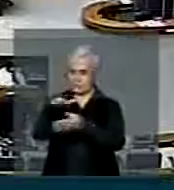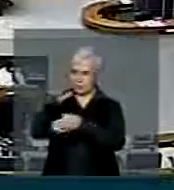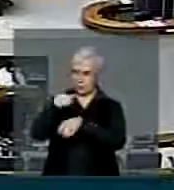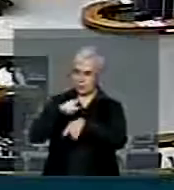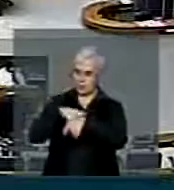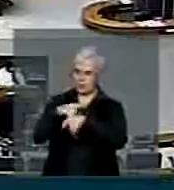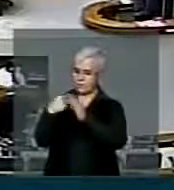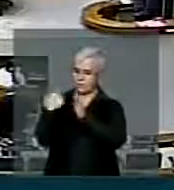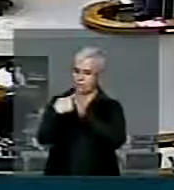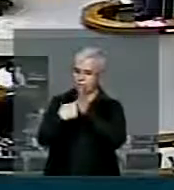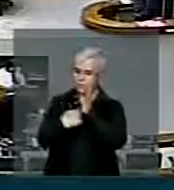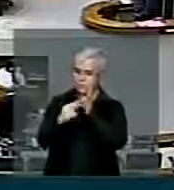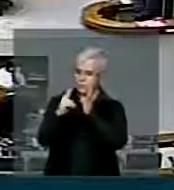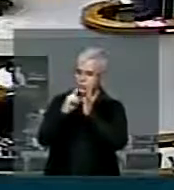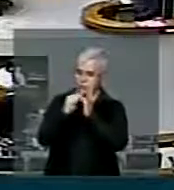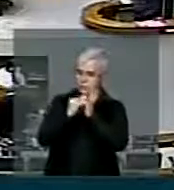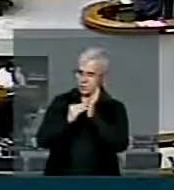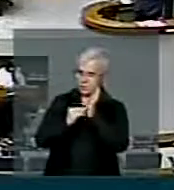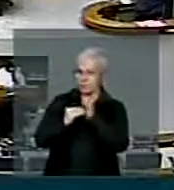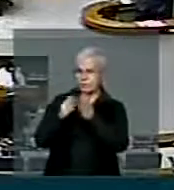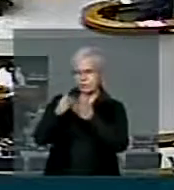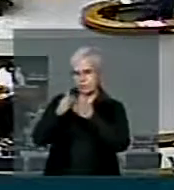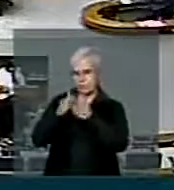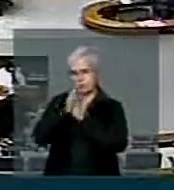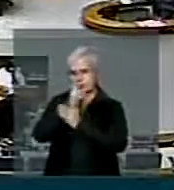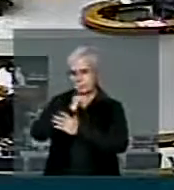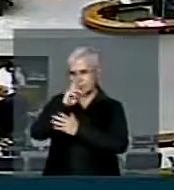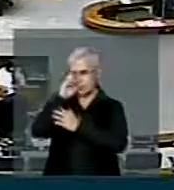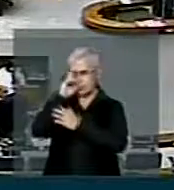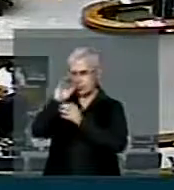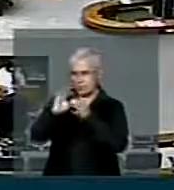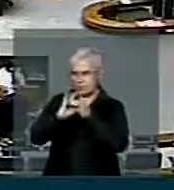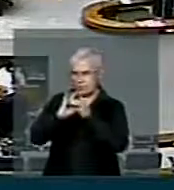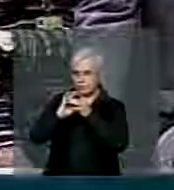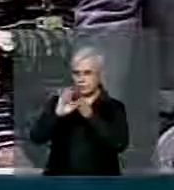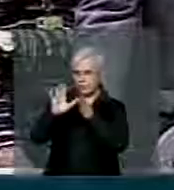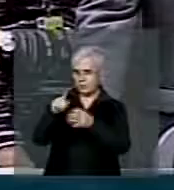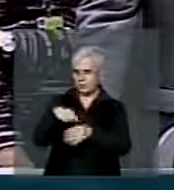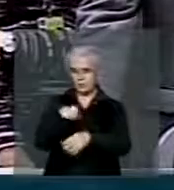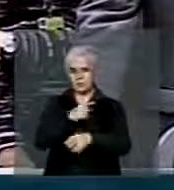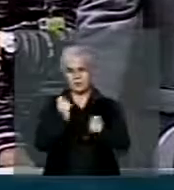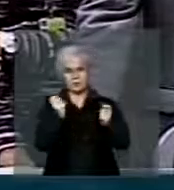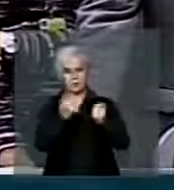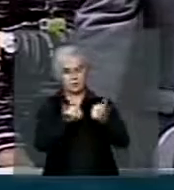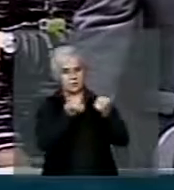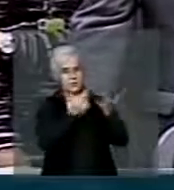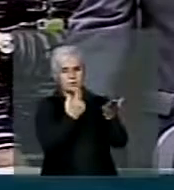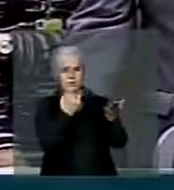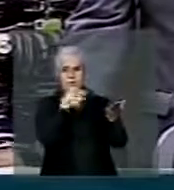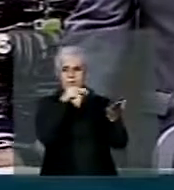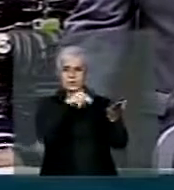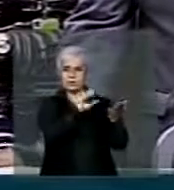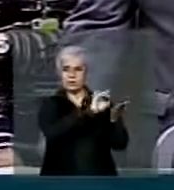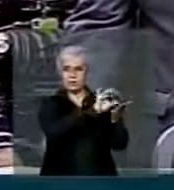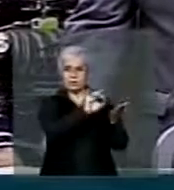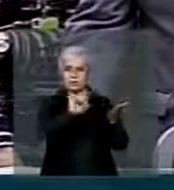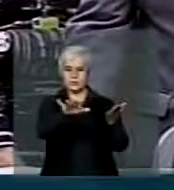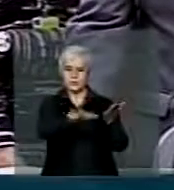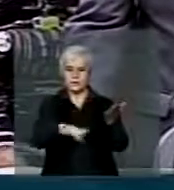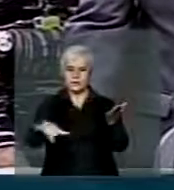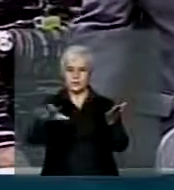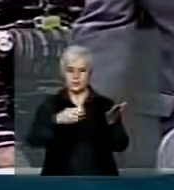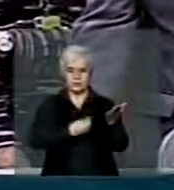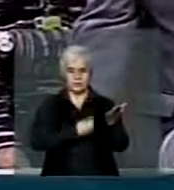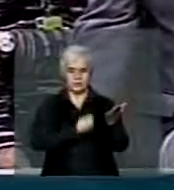A descrição. Eu queria que a vossa excelência permitisse que nós abríssemos um minuto para cada um dos que estão aqui.